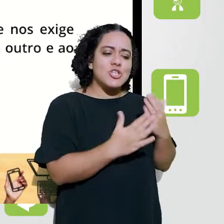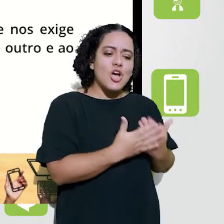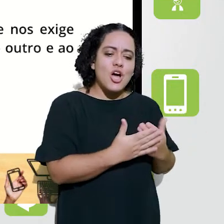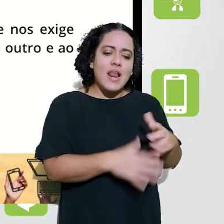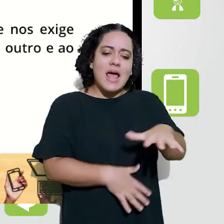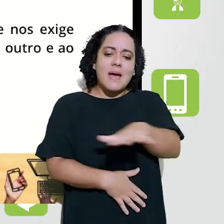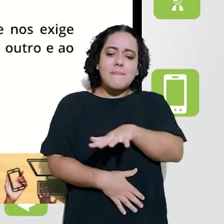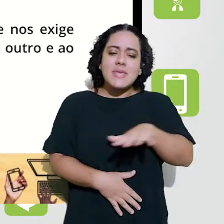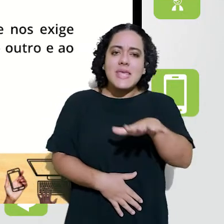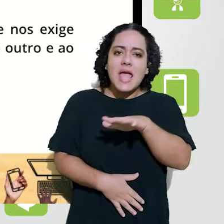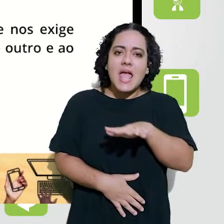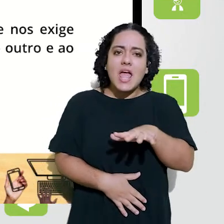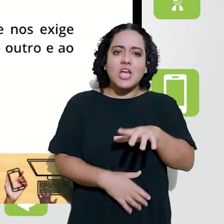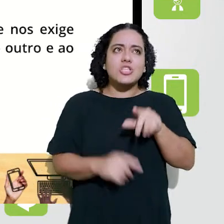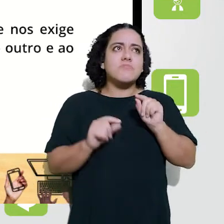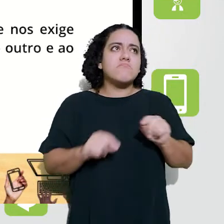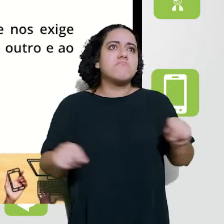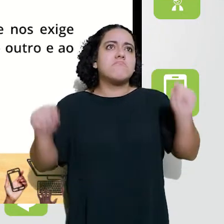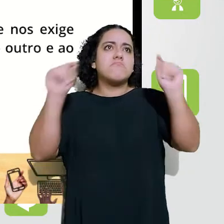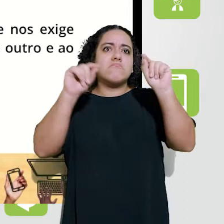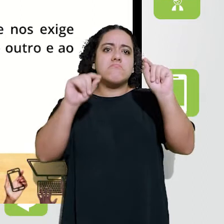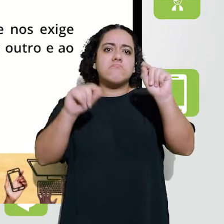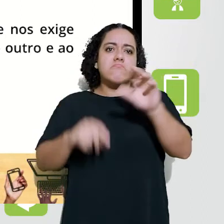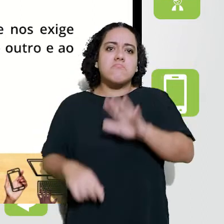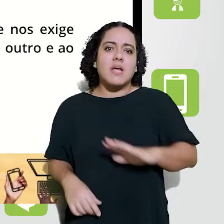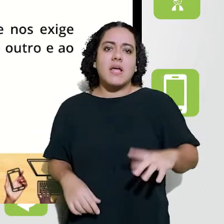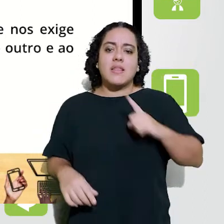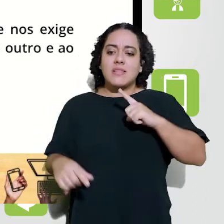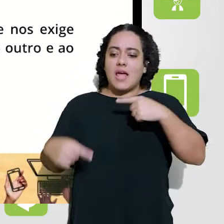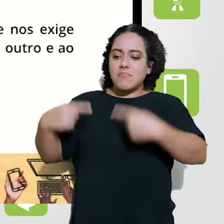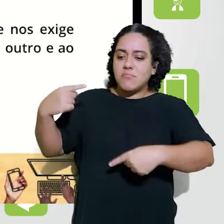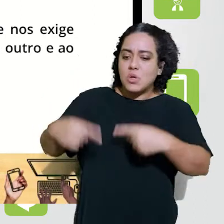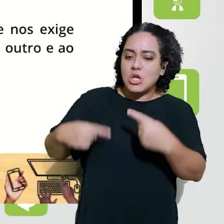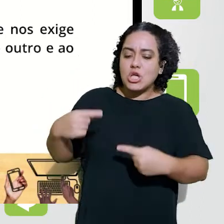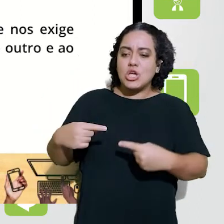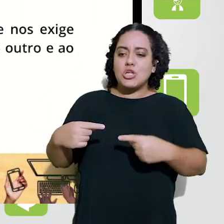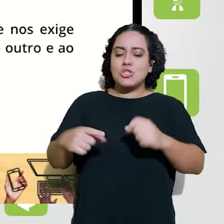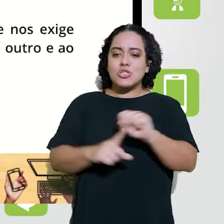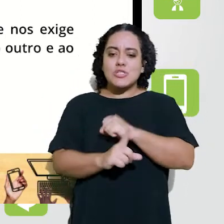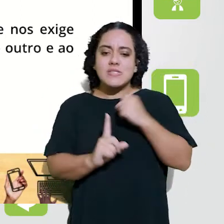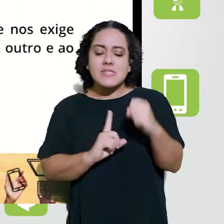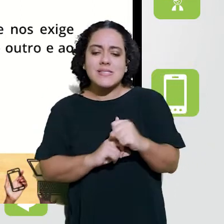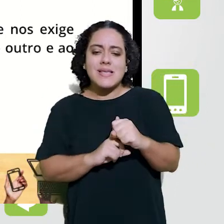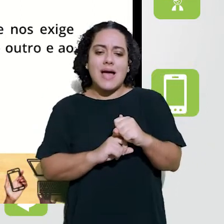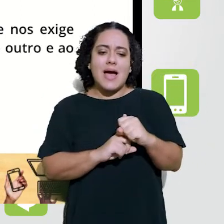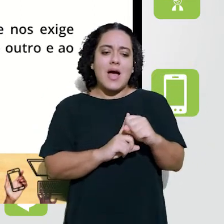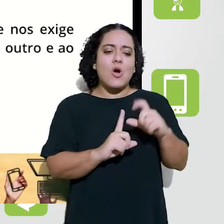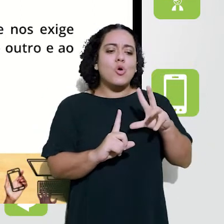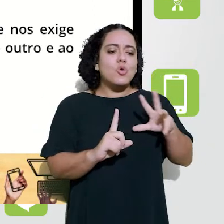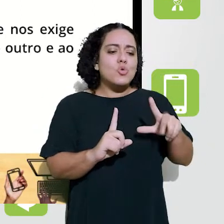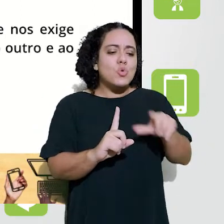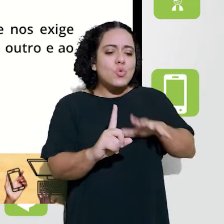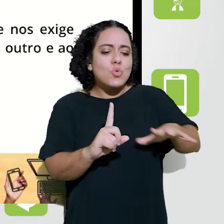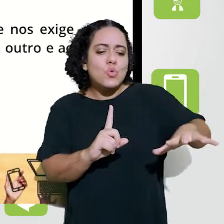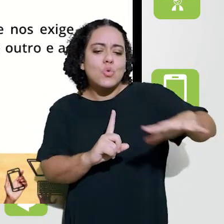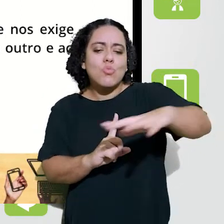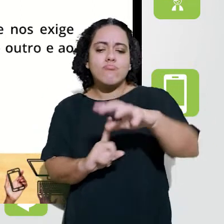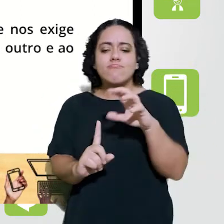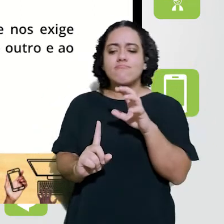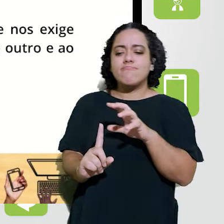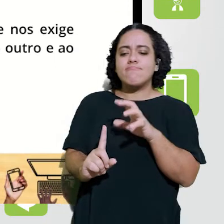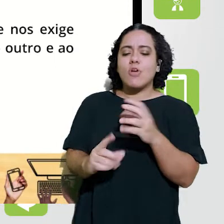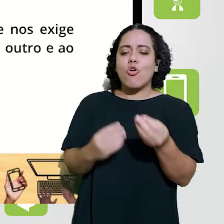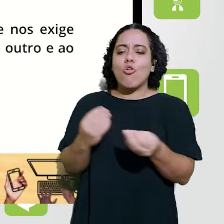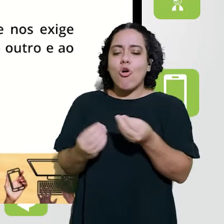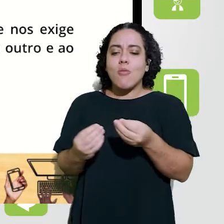cada qual, né? Na sua escola, no seu ambiente demográfico, sócio, cultural, político, né? Com